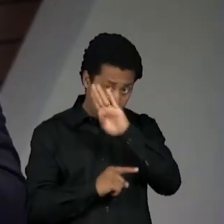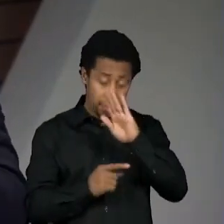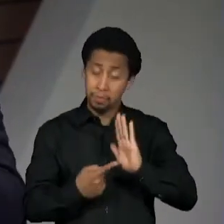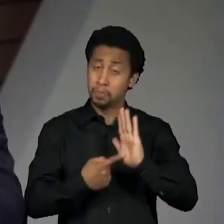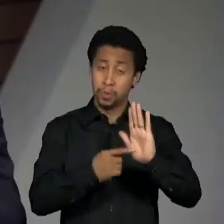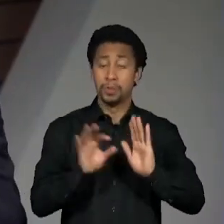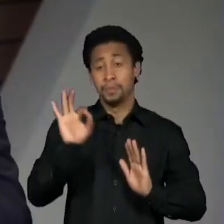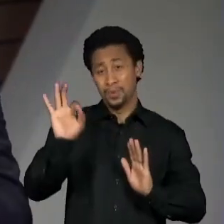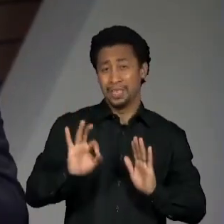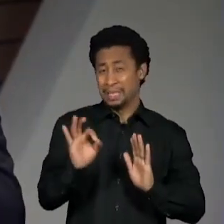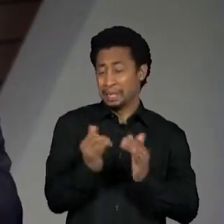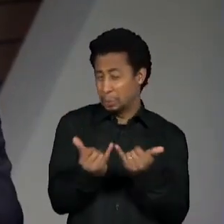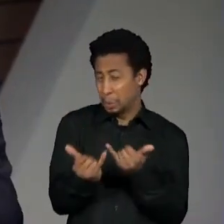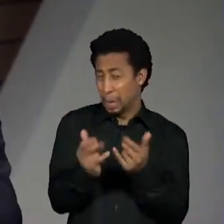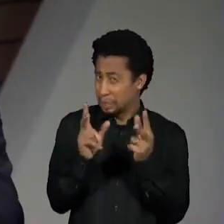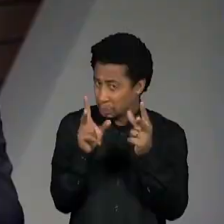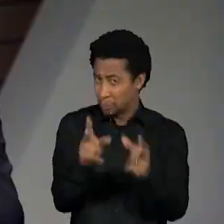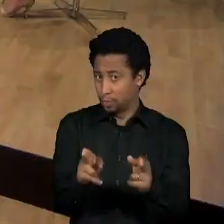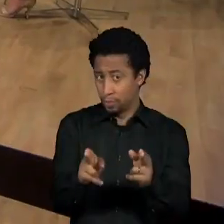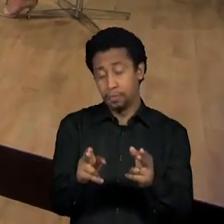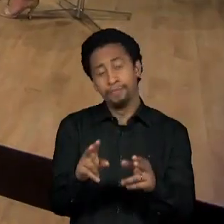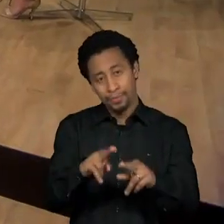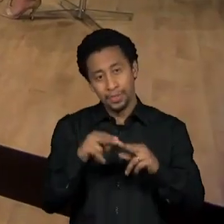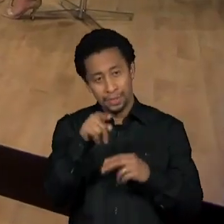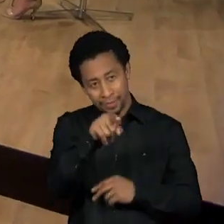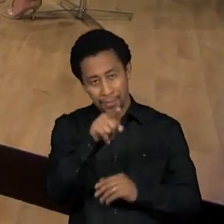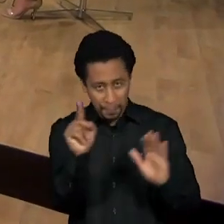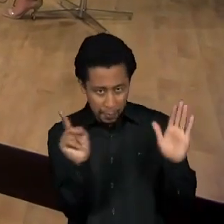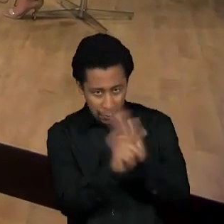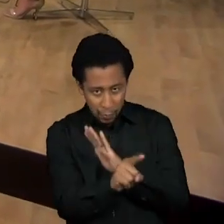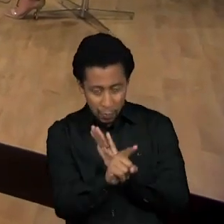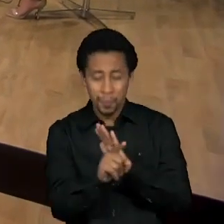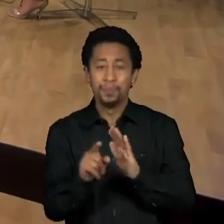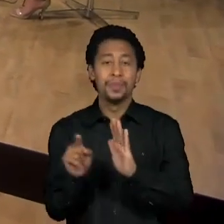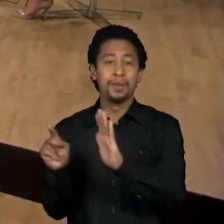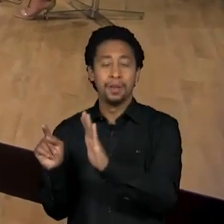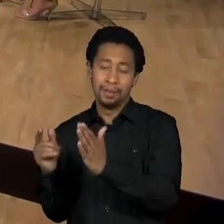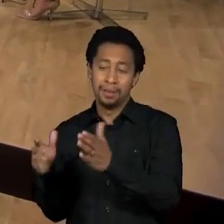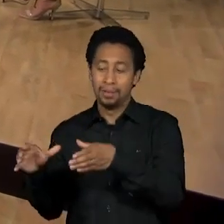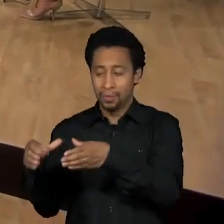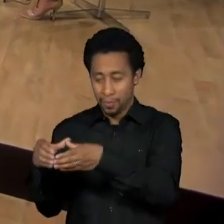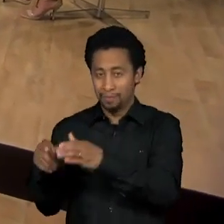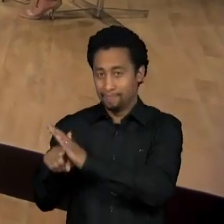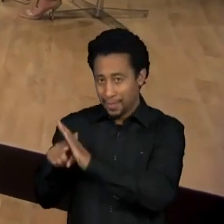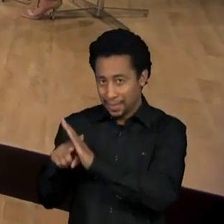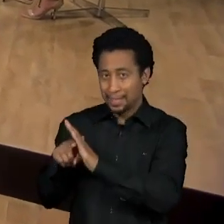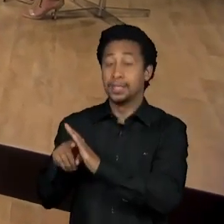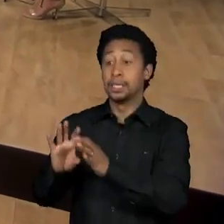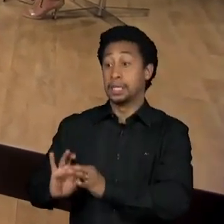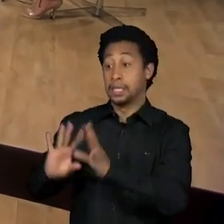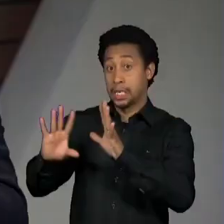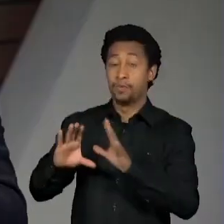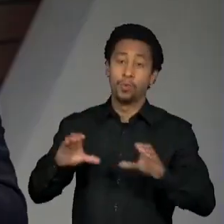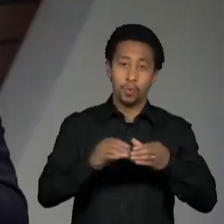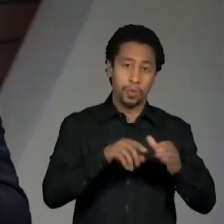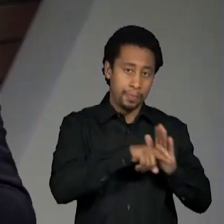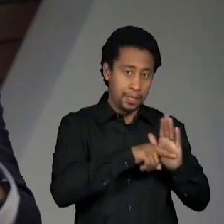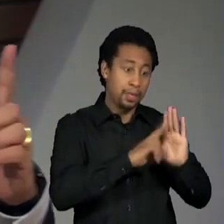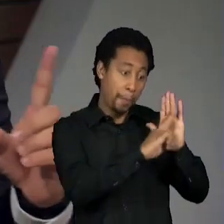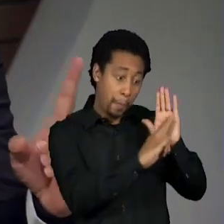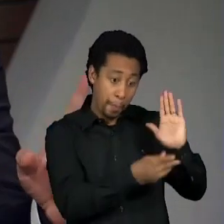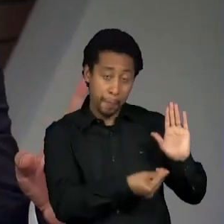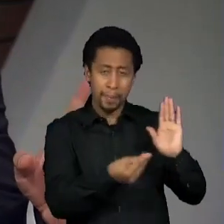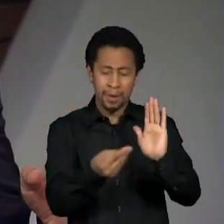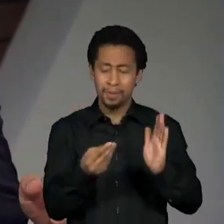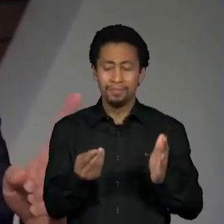mas esse movimento que a gente vem vendo ao longo dos últimos meses, é uma tendência ou não? Só pra deixar claro pra quem está nos assistindo.